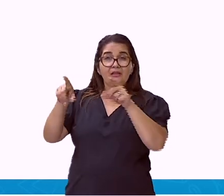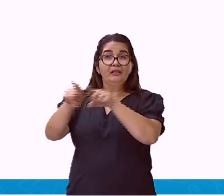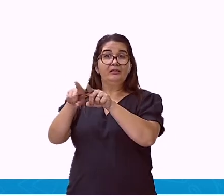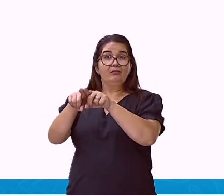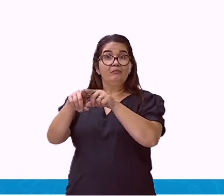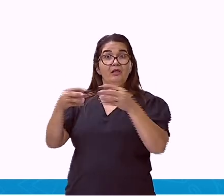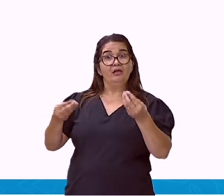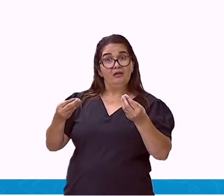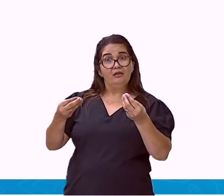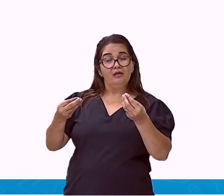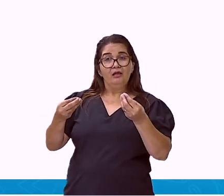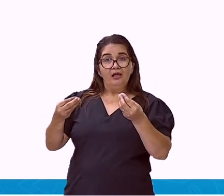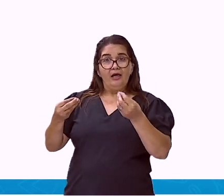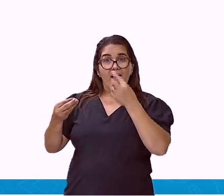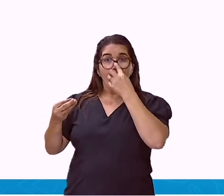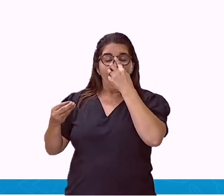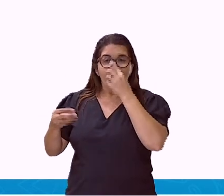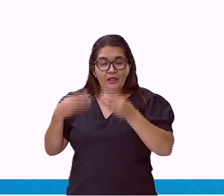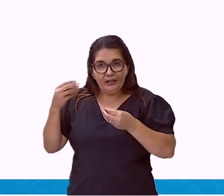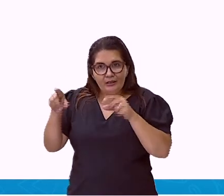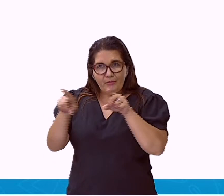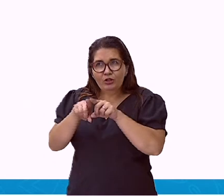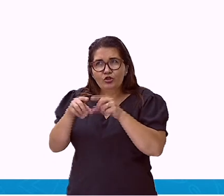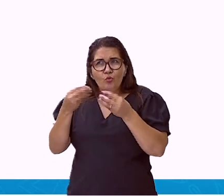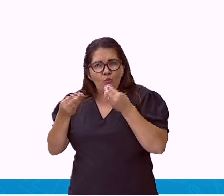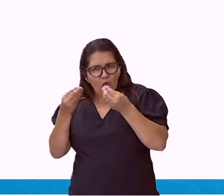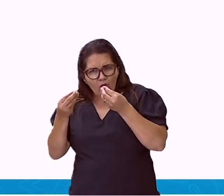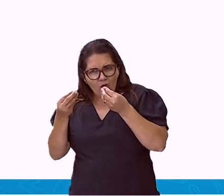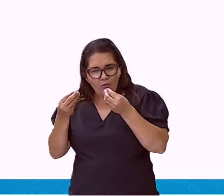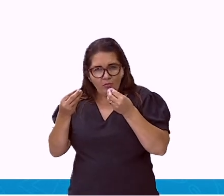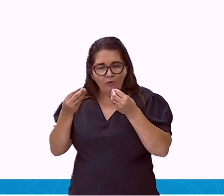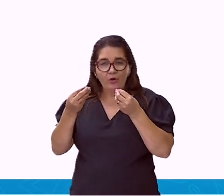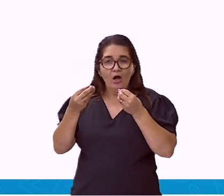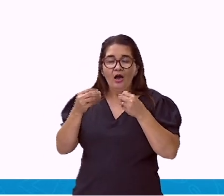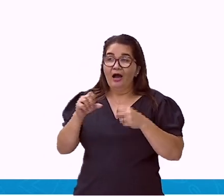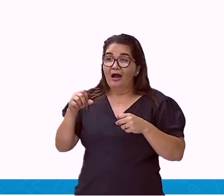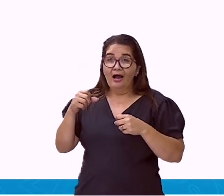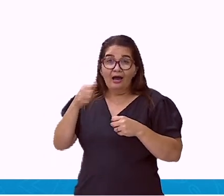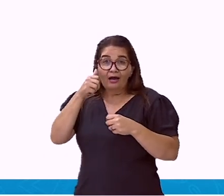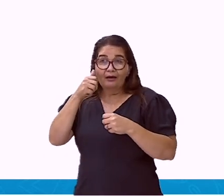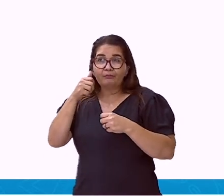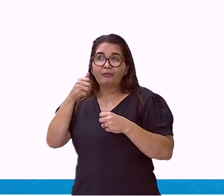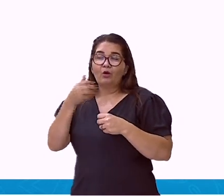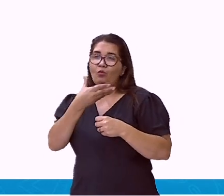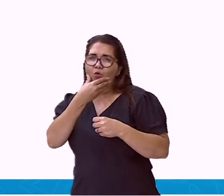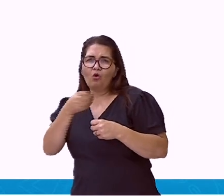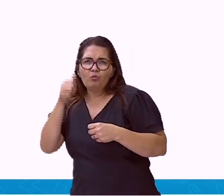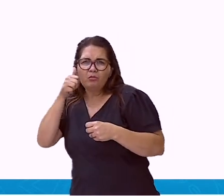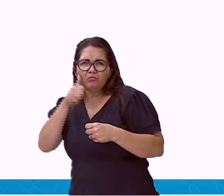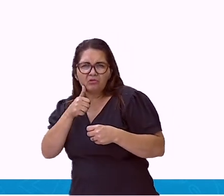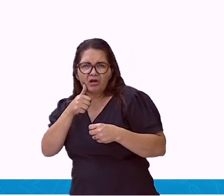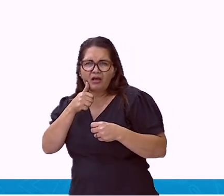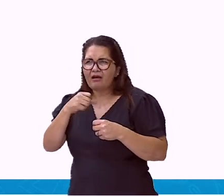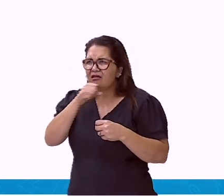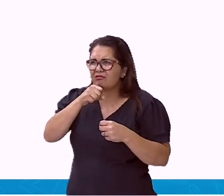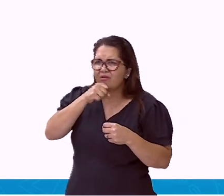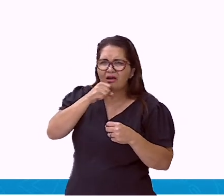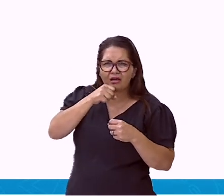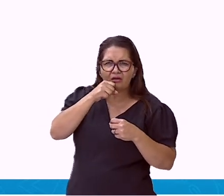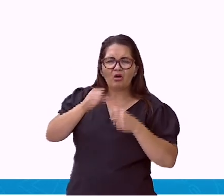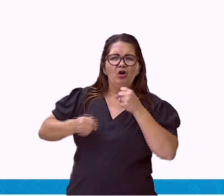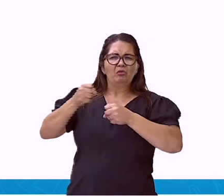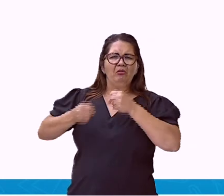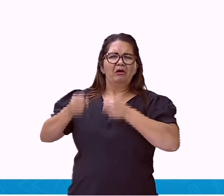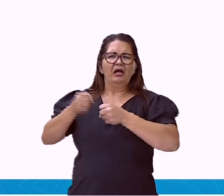de motilidade. A pessoa já não tem mais a destreza. Às vezes, descer, um simples degrau já é mais difícil, né?